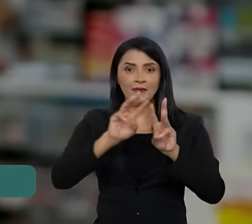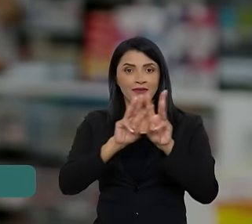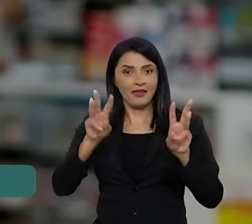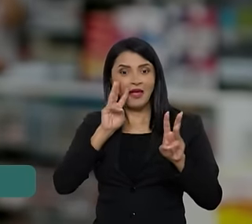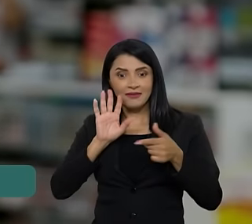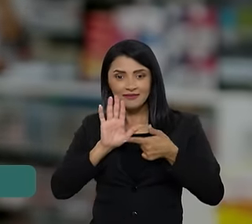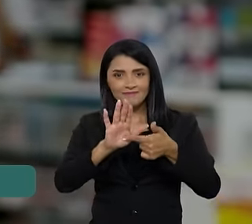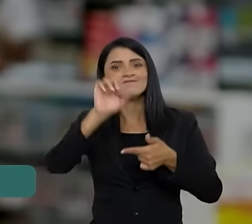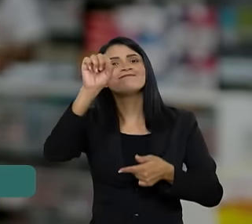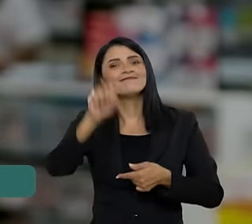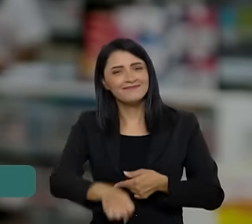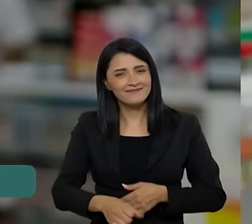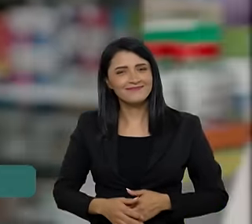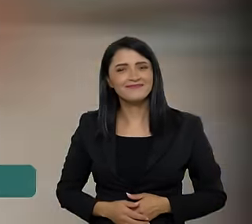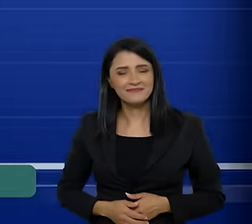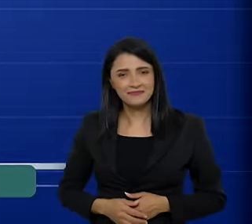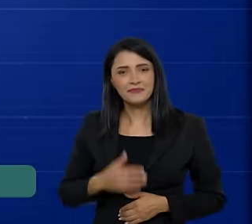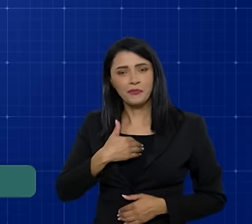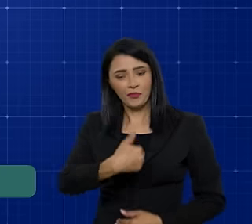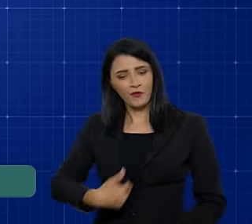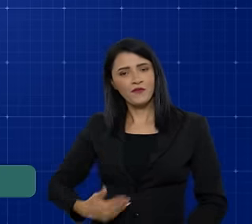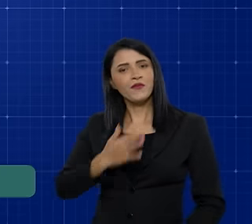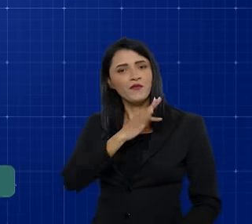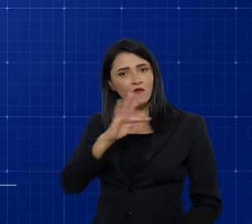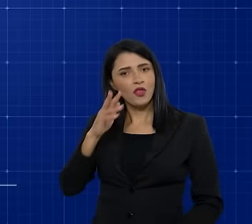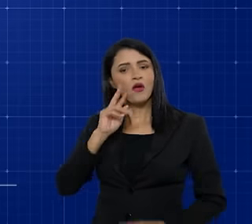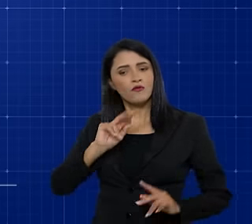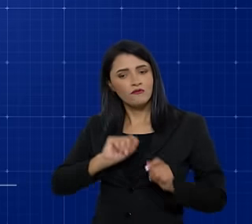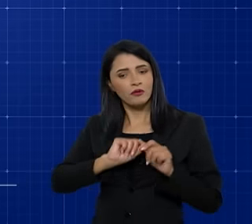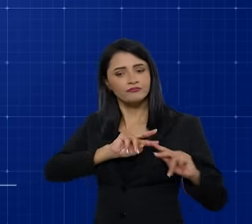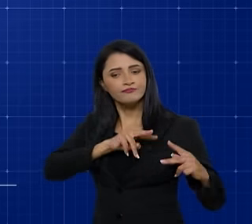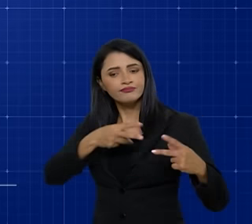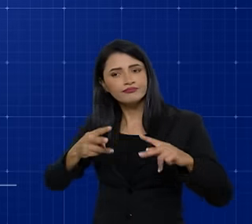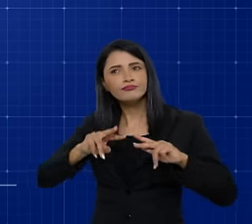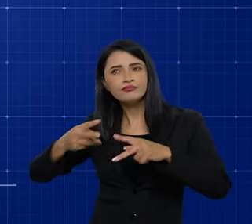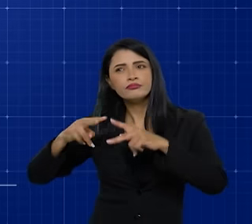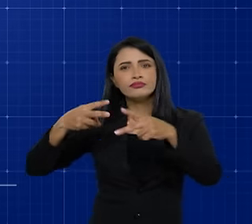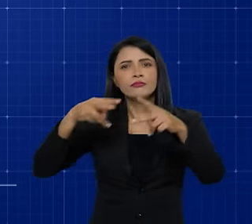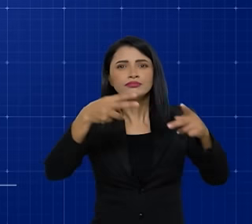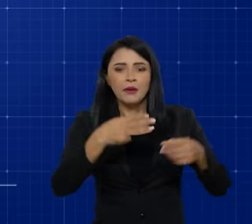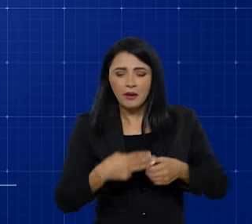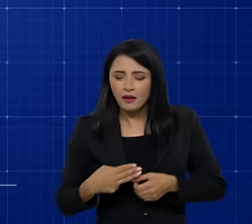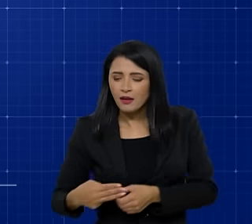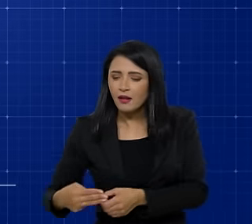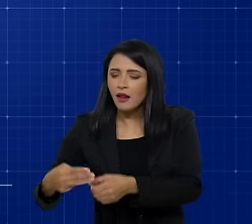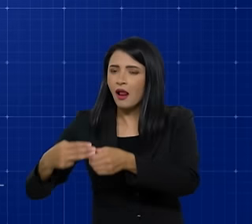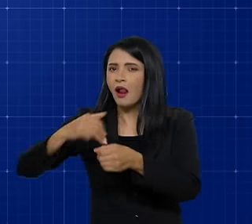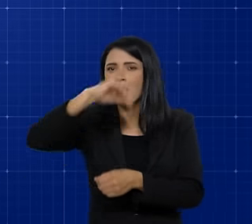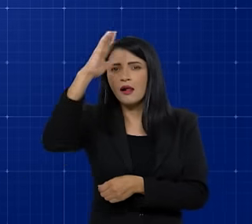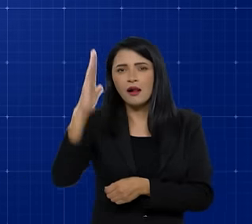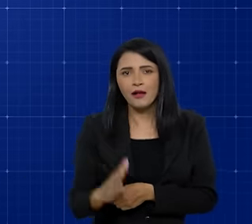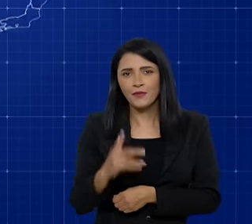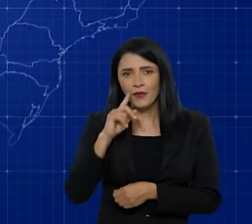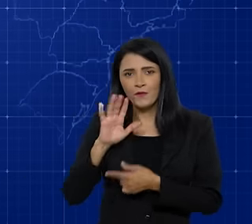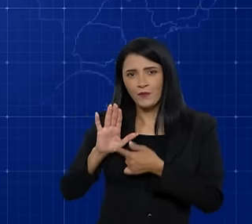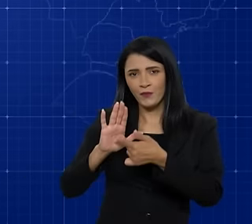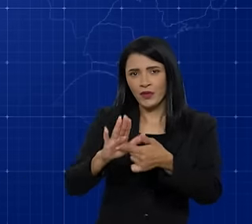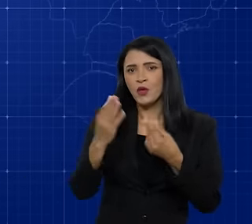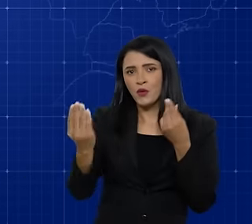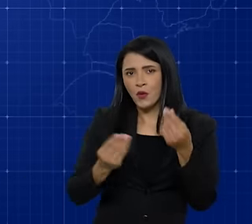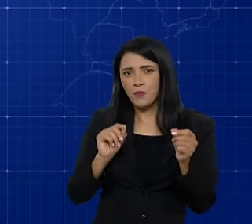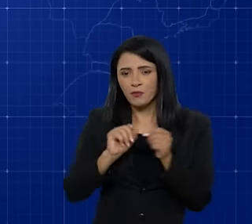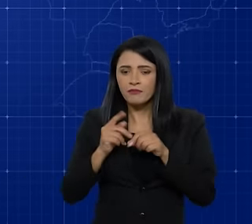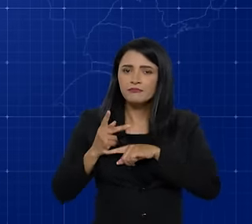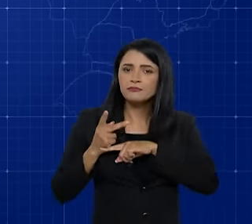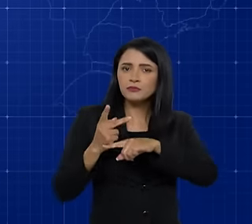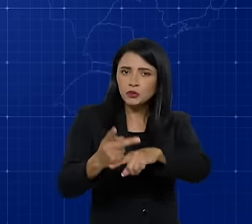Comunica.br, ela aparece sim. O governo federal faz transferência de recursos para todos os municípios brasileiros. Eu vou